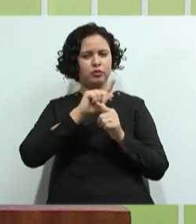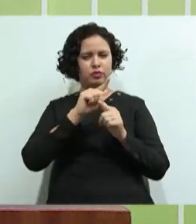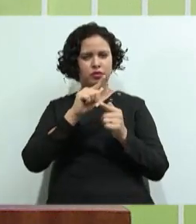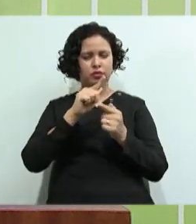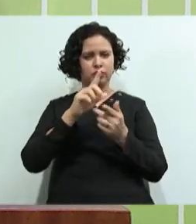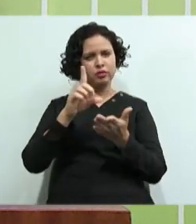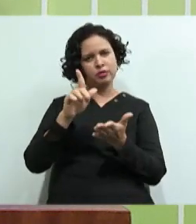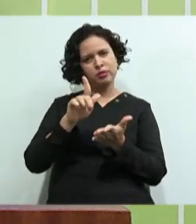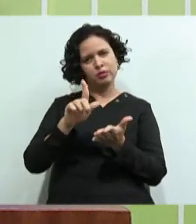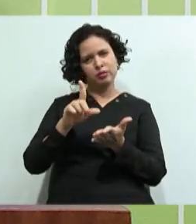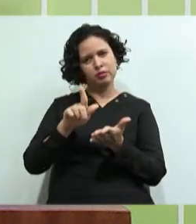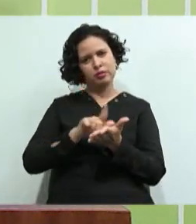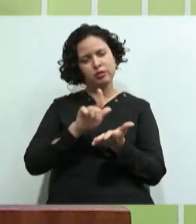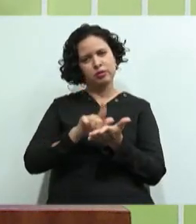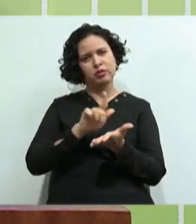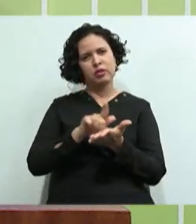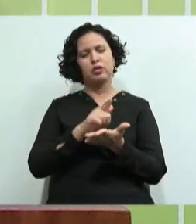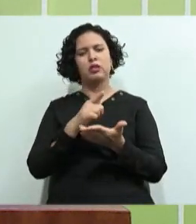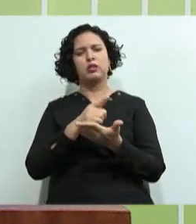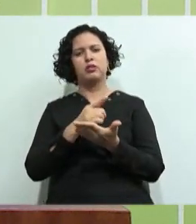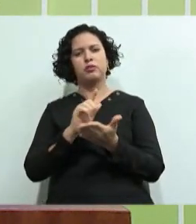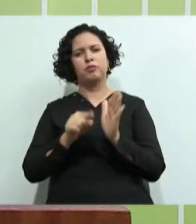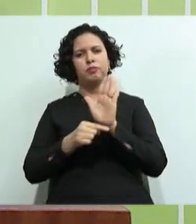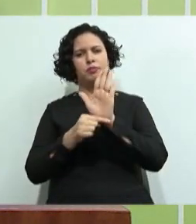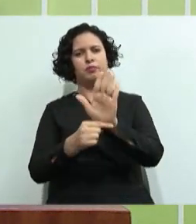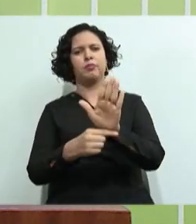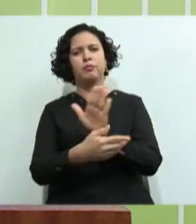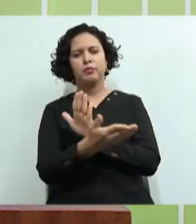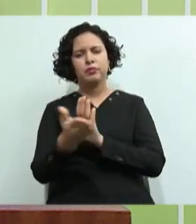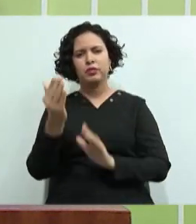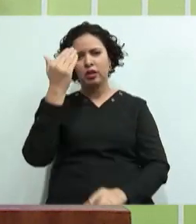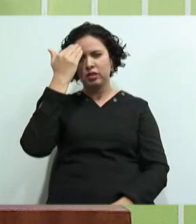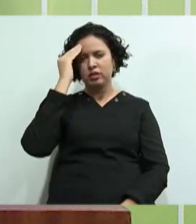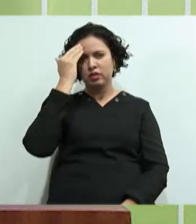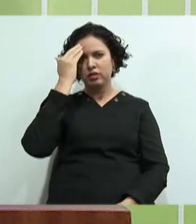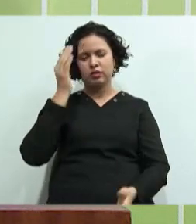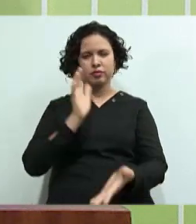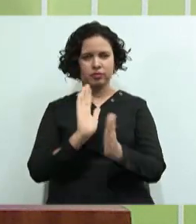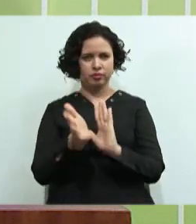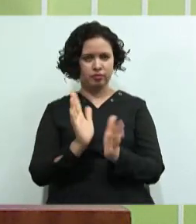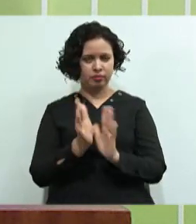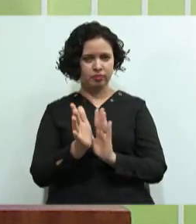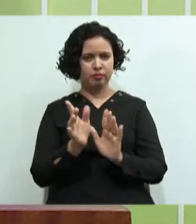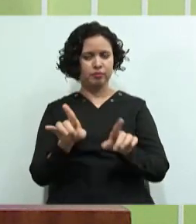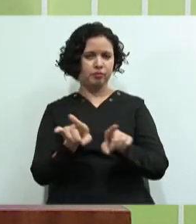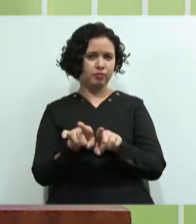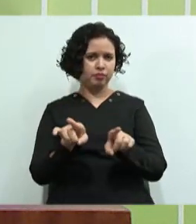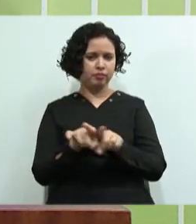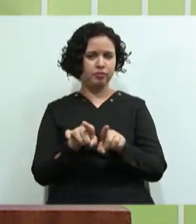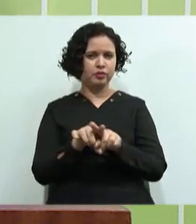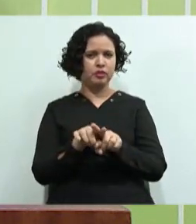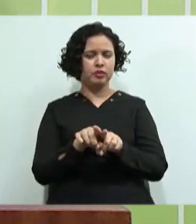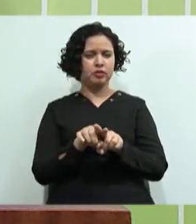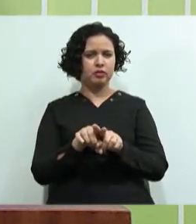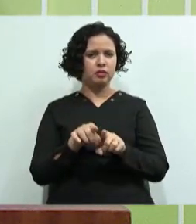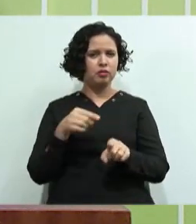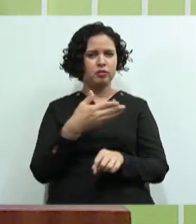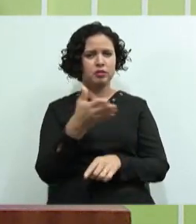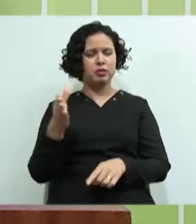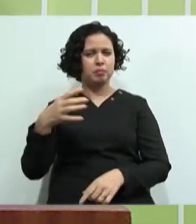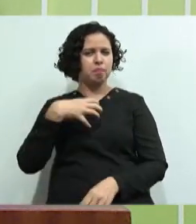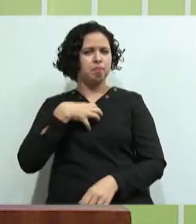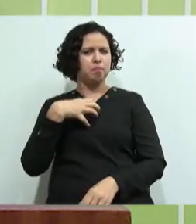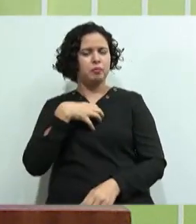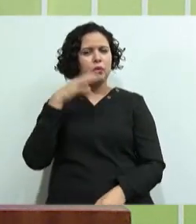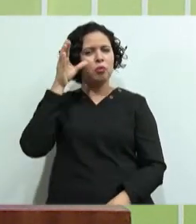aumentar o conhecimento Na língua de sinais E que vai também Aguçar A vontade de vocês De